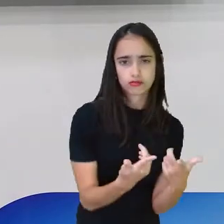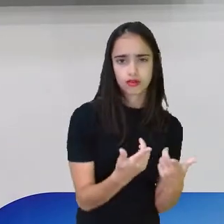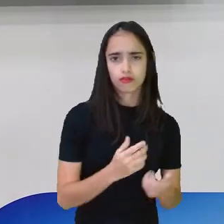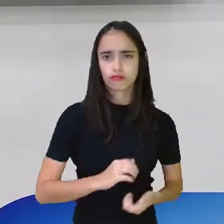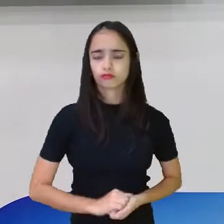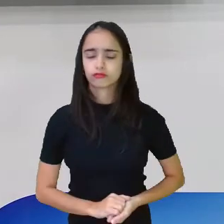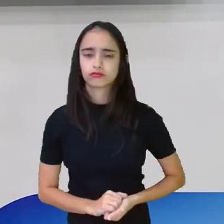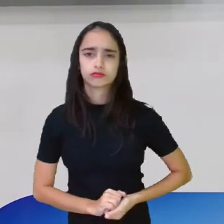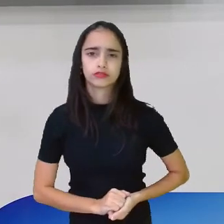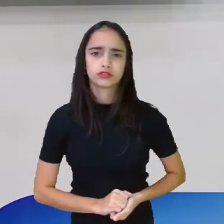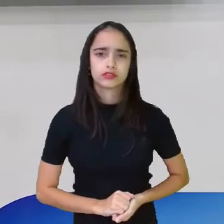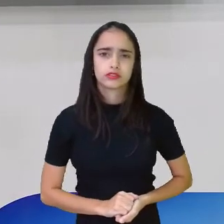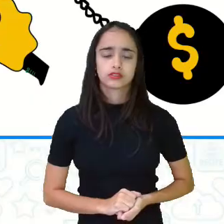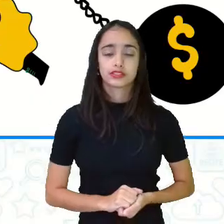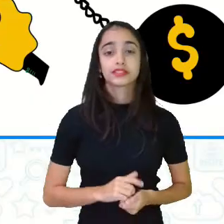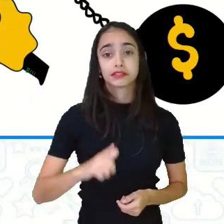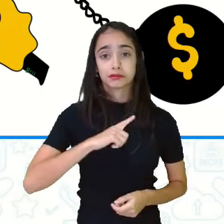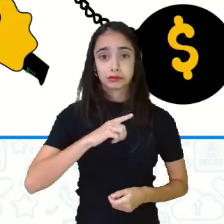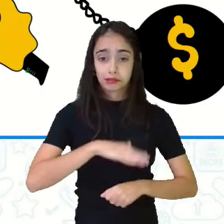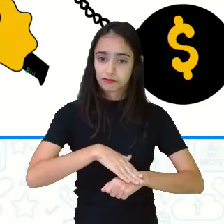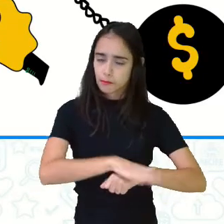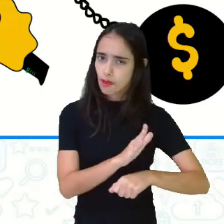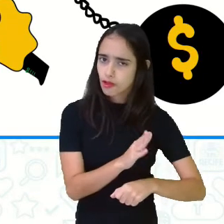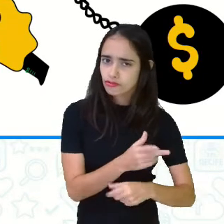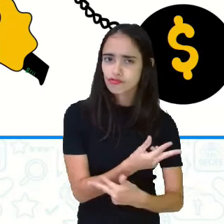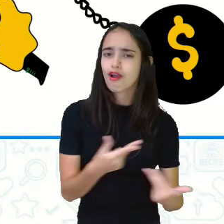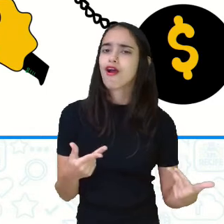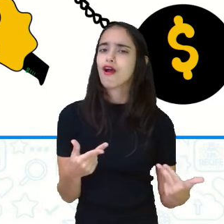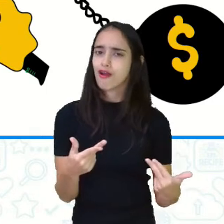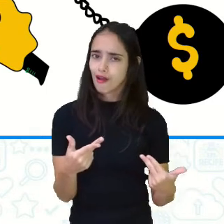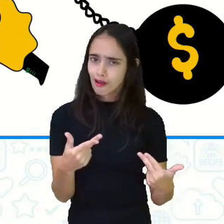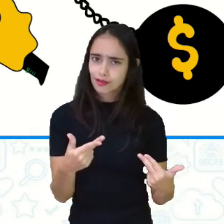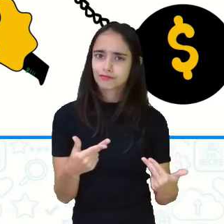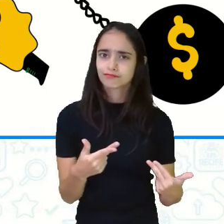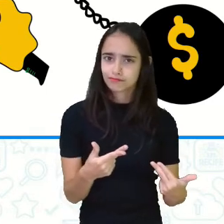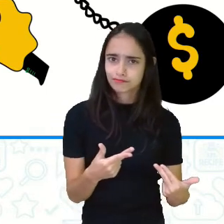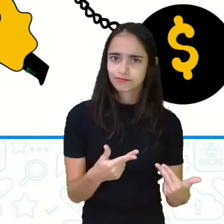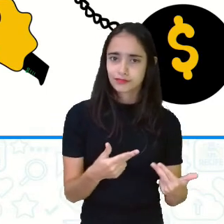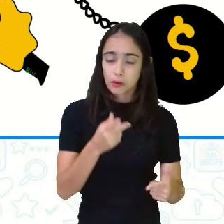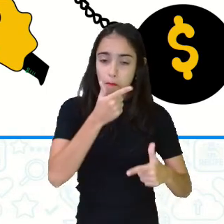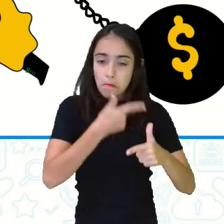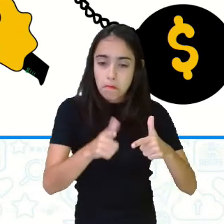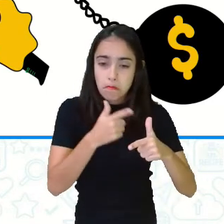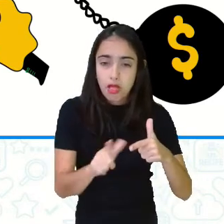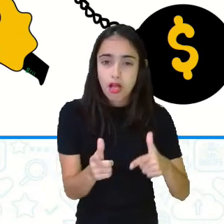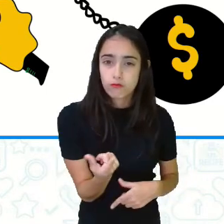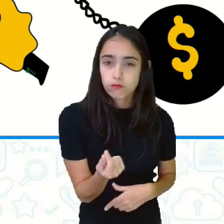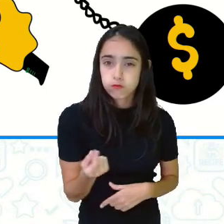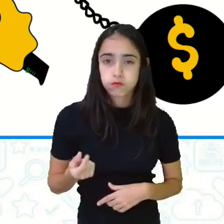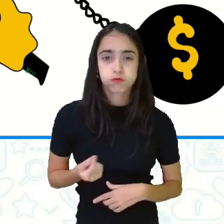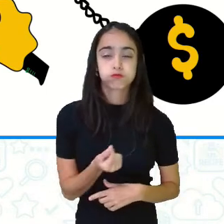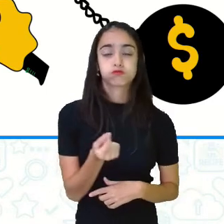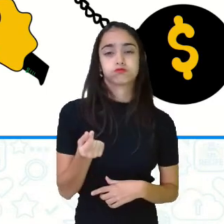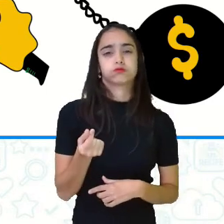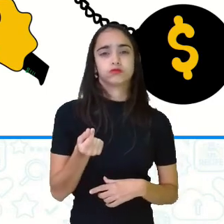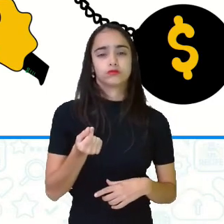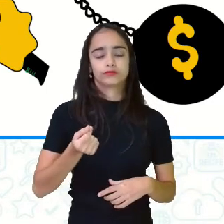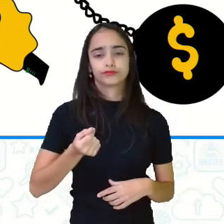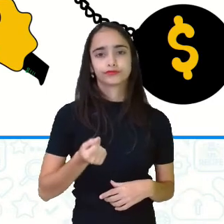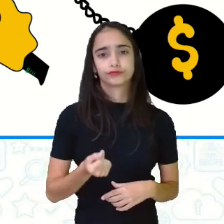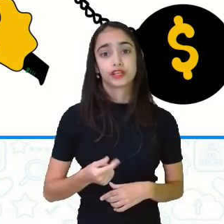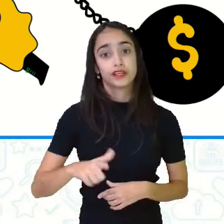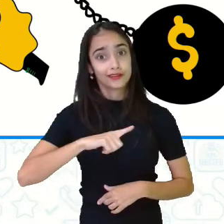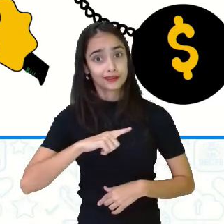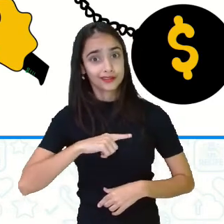detalhes, né? E ainda teve mais, ó. A crise econômica, que agravou-se em função das elevadas despesas financeiras geradas